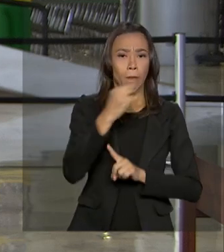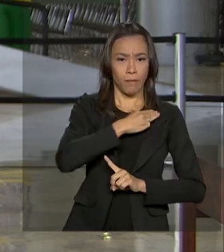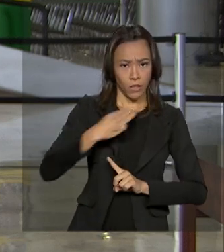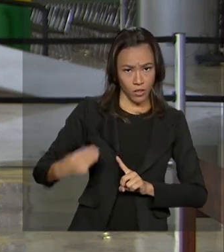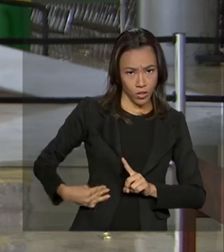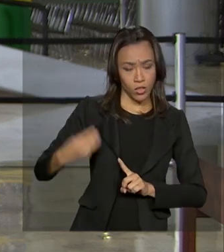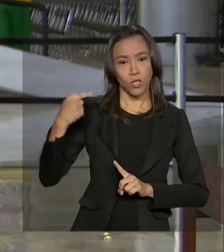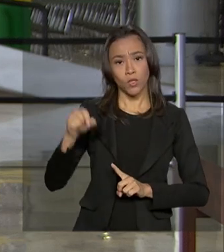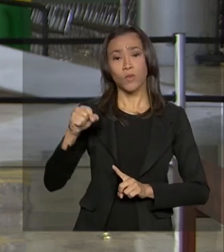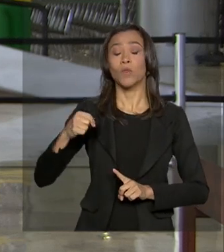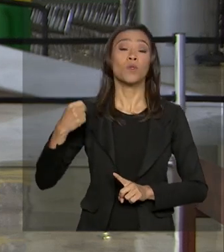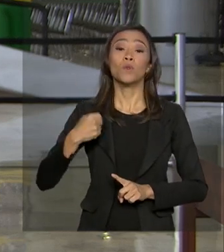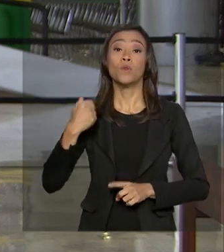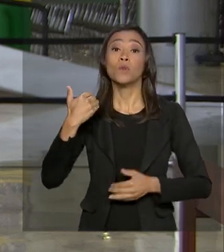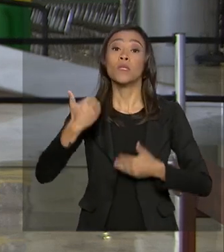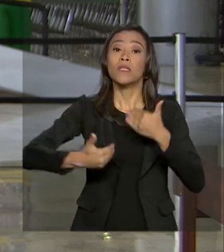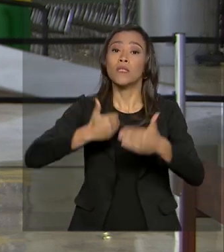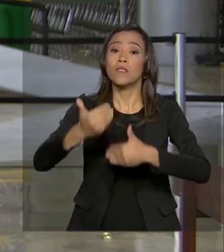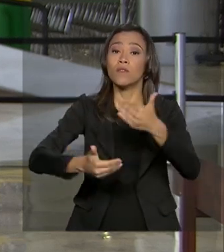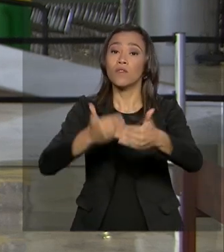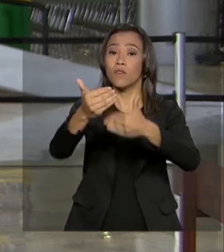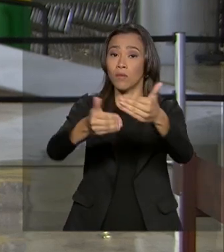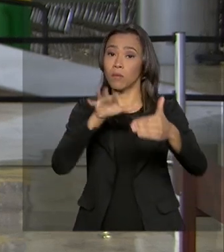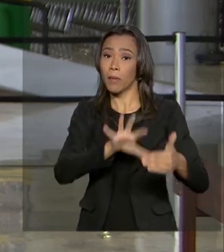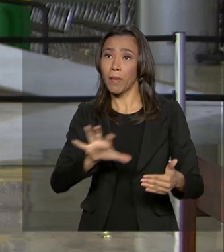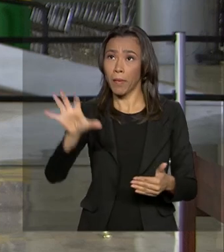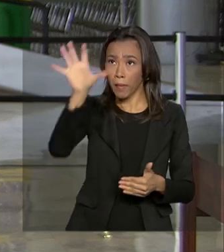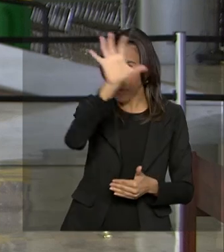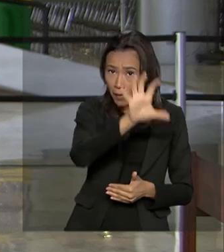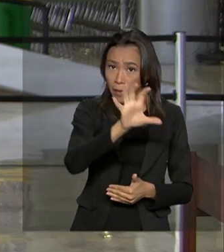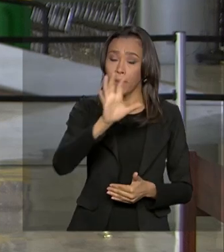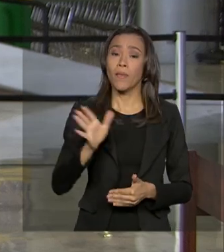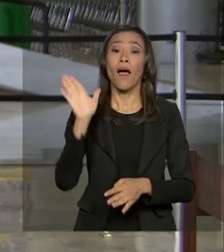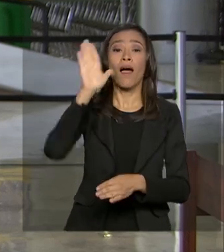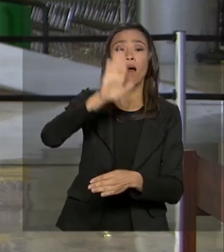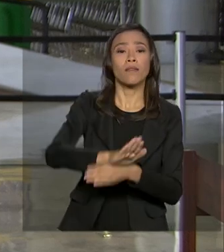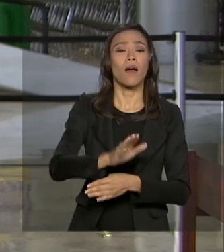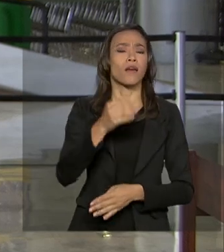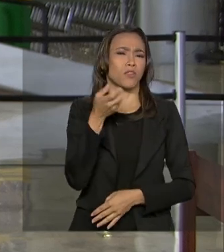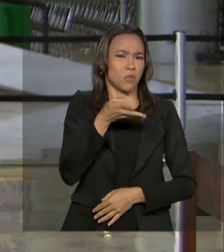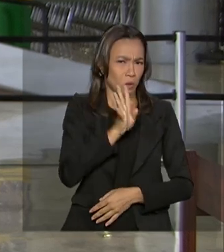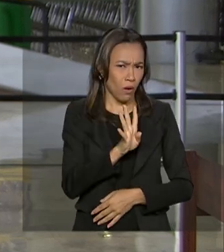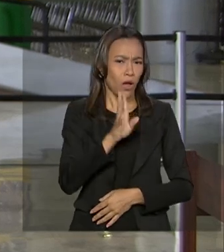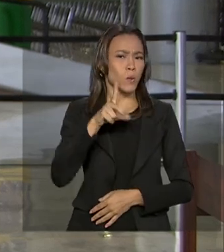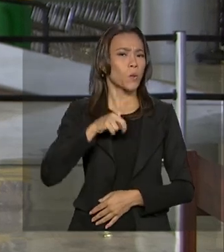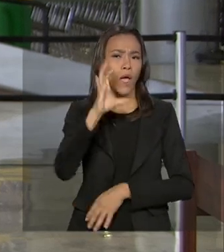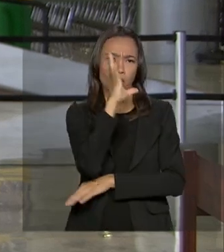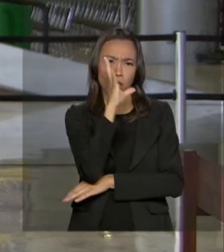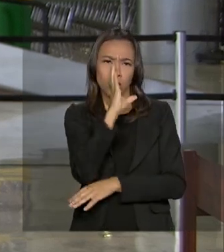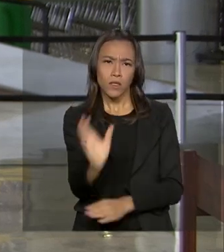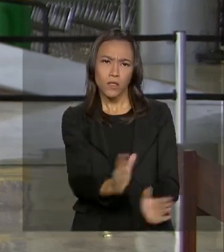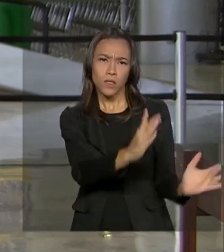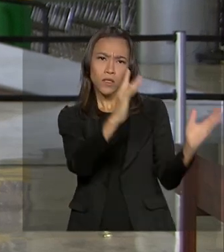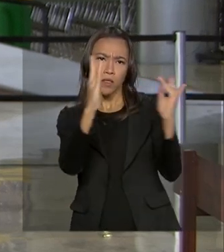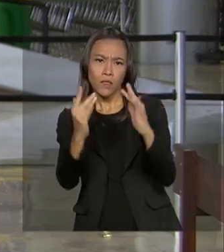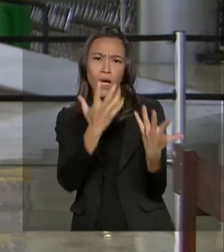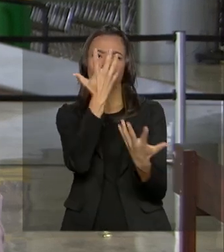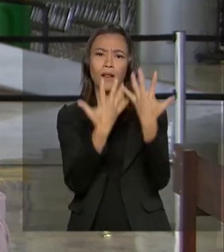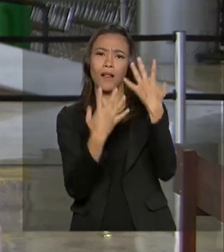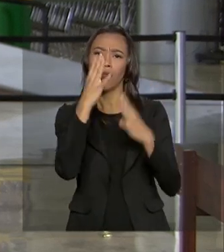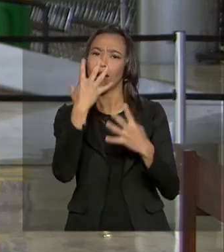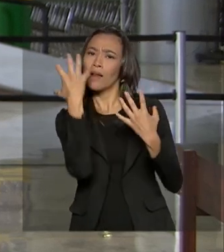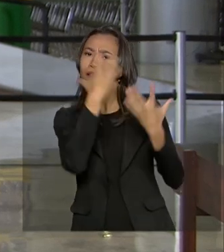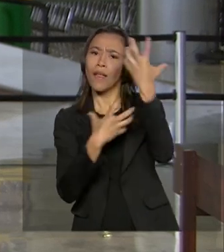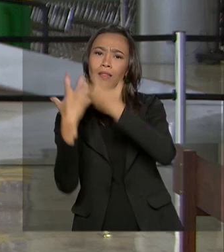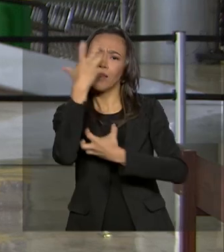Desenvolvimento Regional. Às quatro da tarde, o presidente assiste aqui no Palácio do Planalto a Cantata de Natal. Esse é um